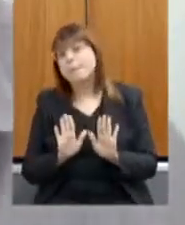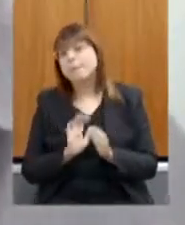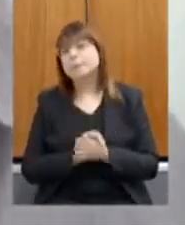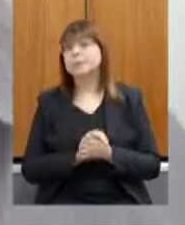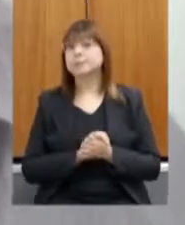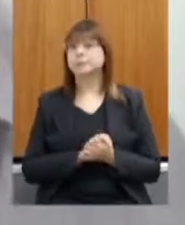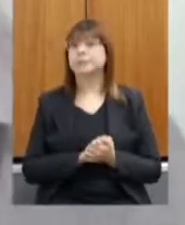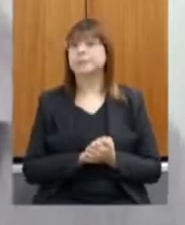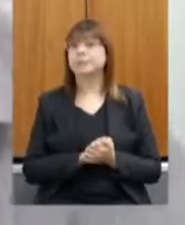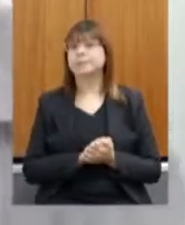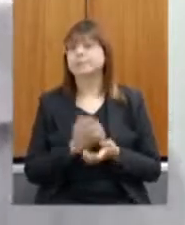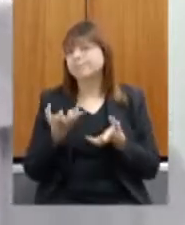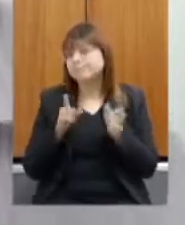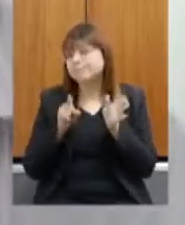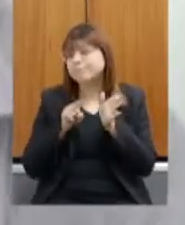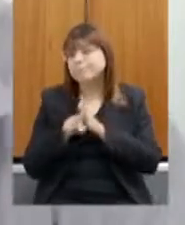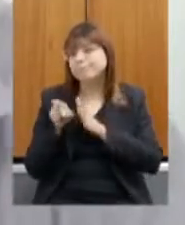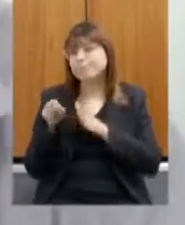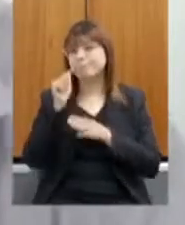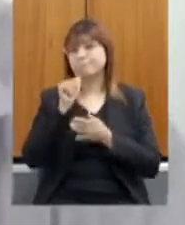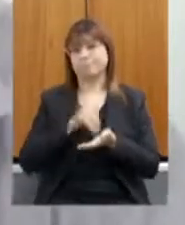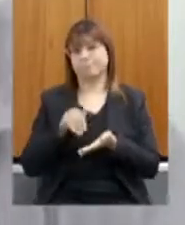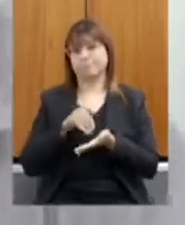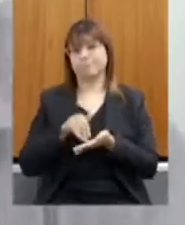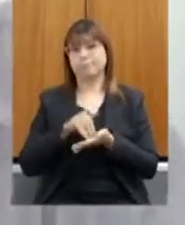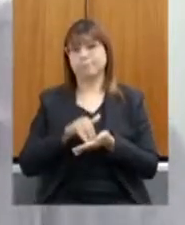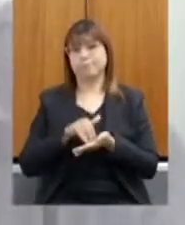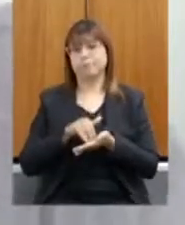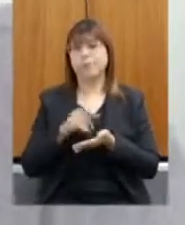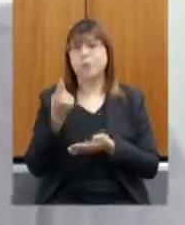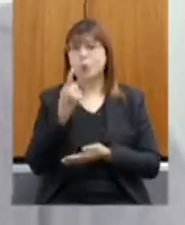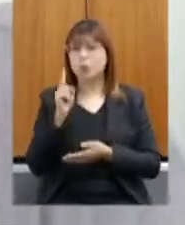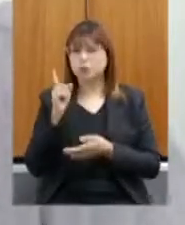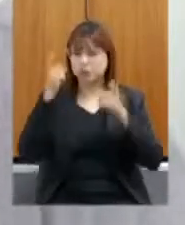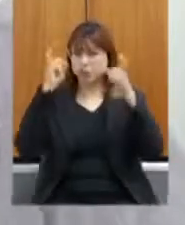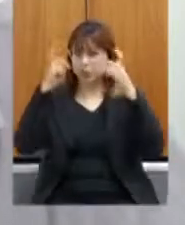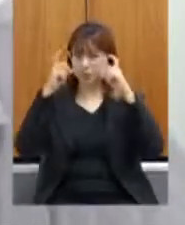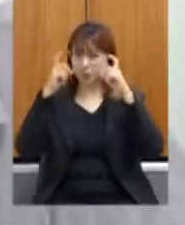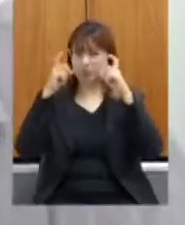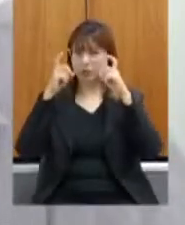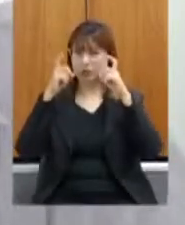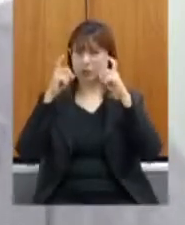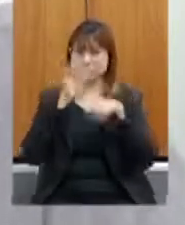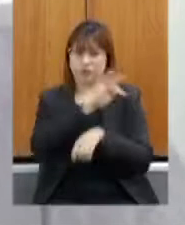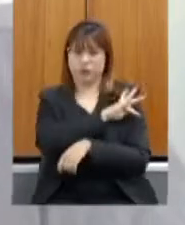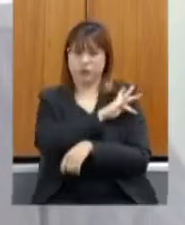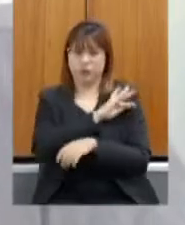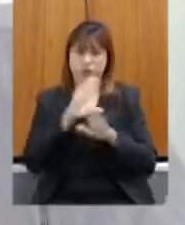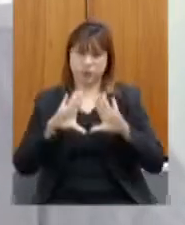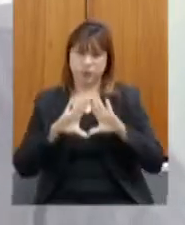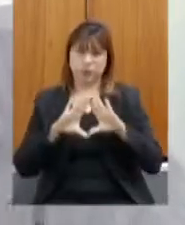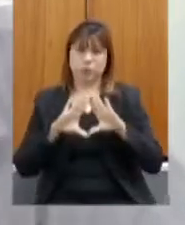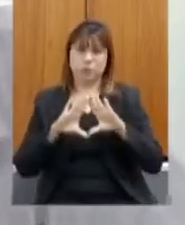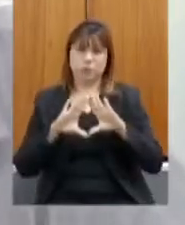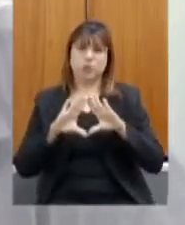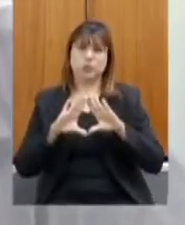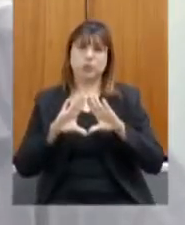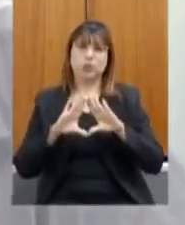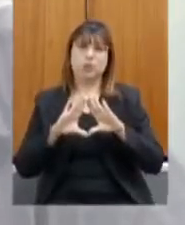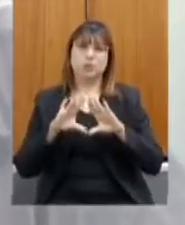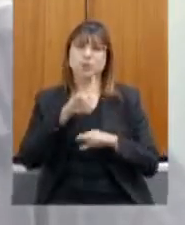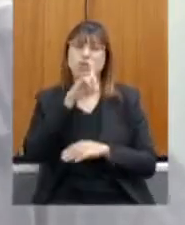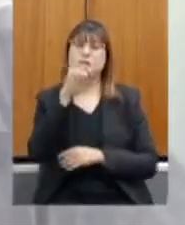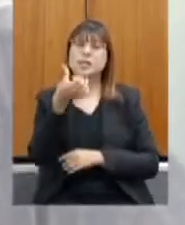perguntar a nossa secretária na última reunião do Assembleia Escaliza que foi feito no dia